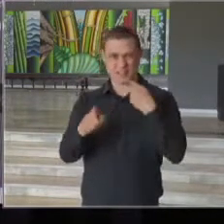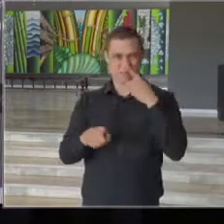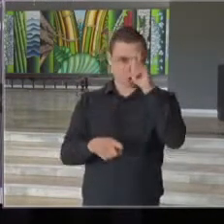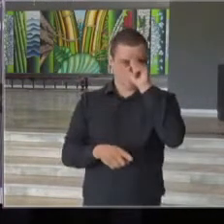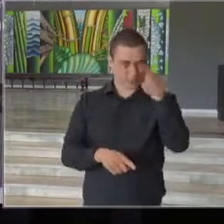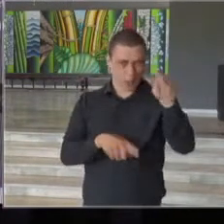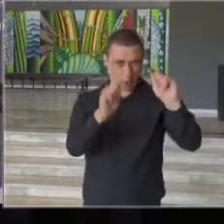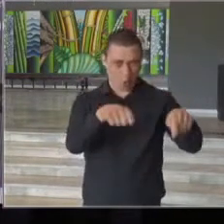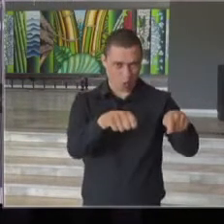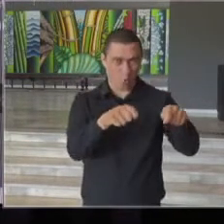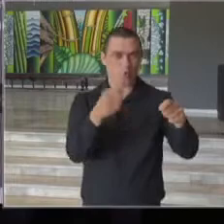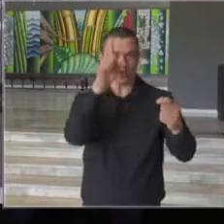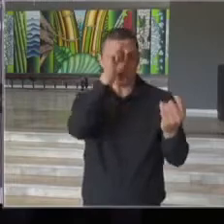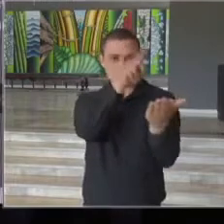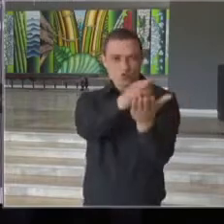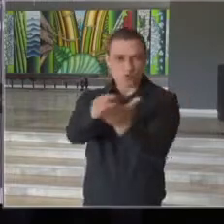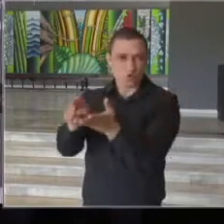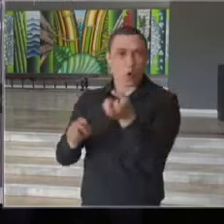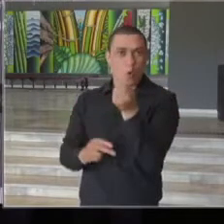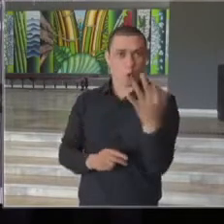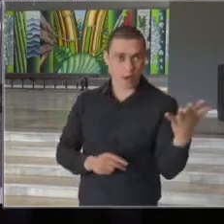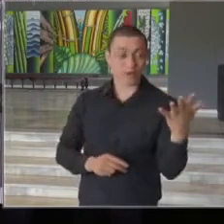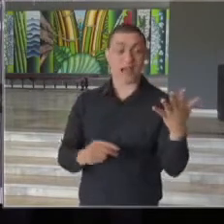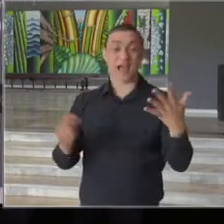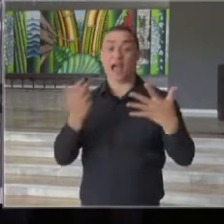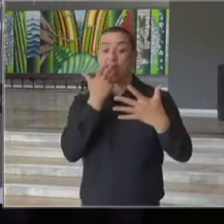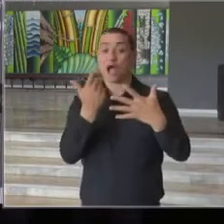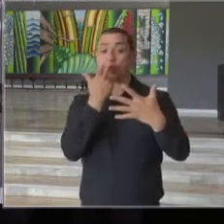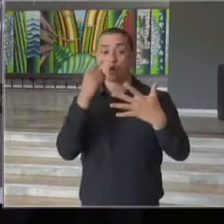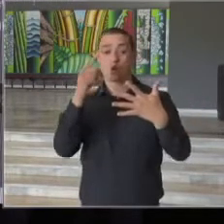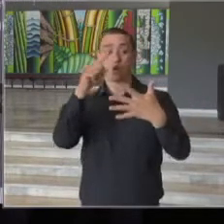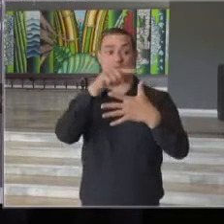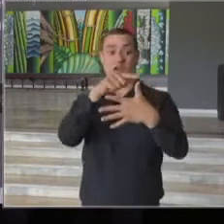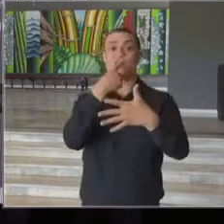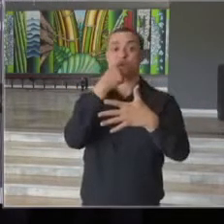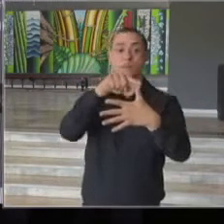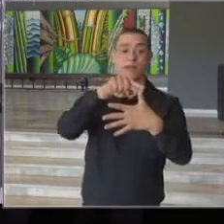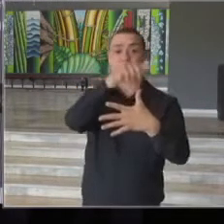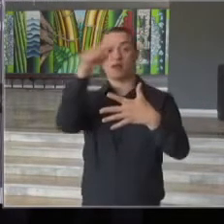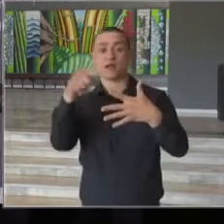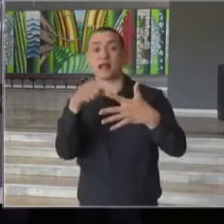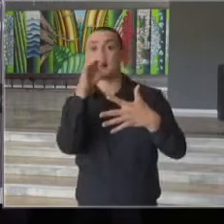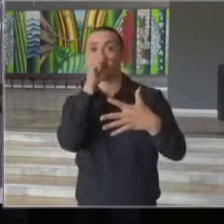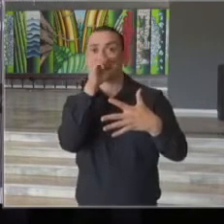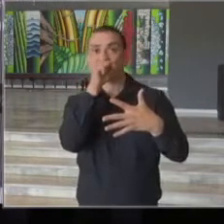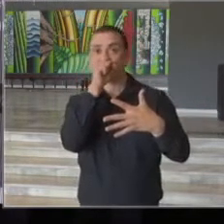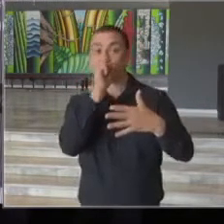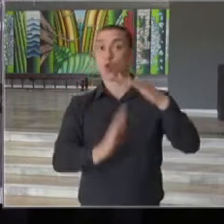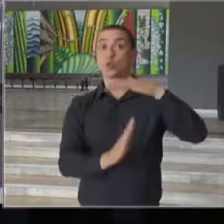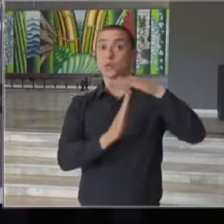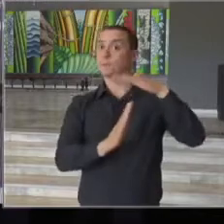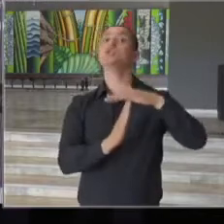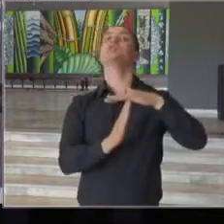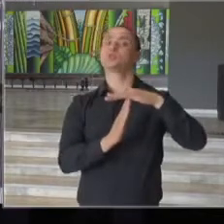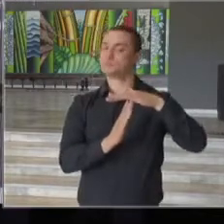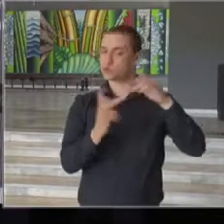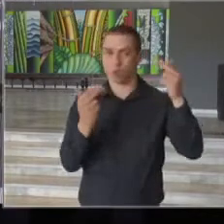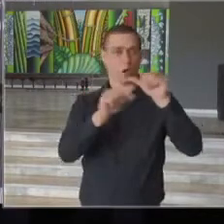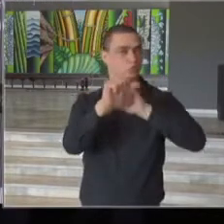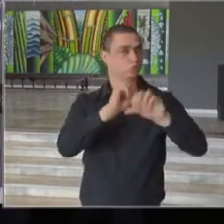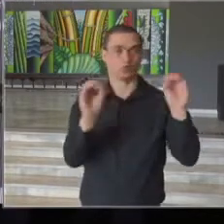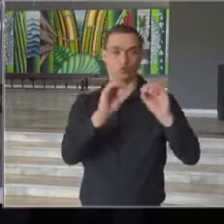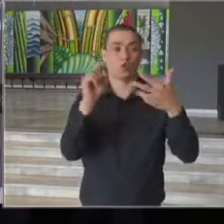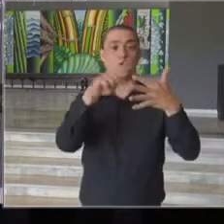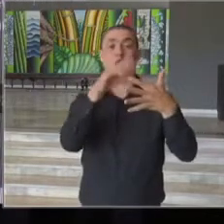hospitalar, na transição aqui da fase vermelha para laranja, o limite continua o mesmo,